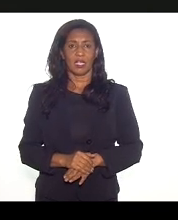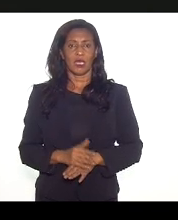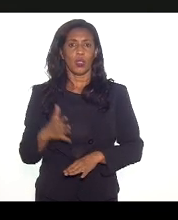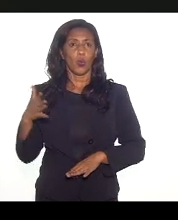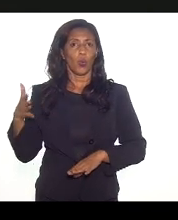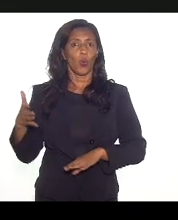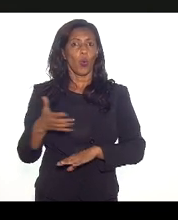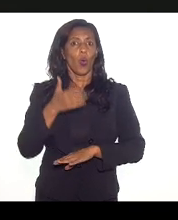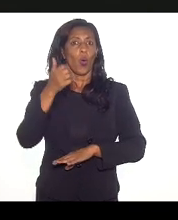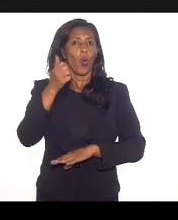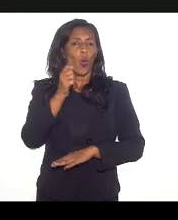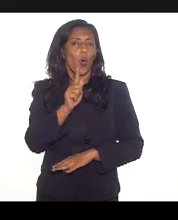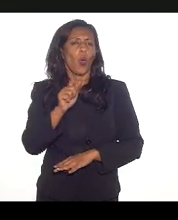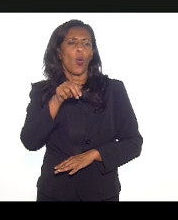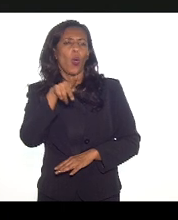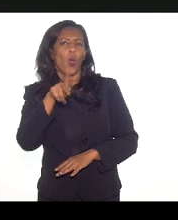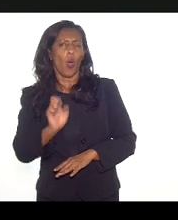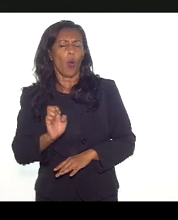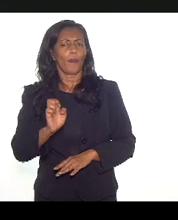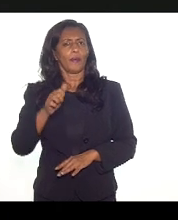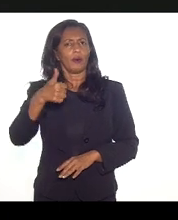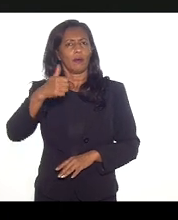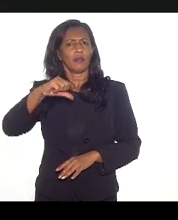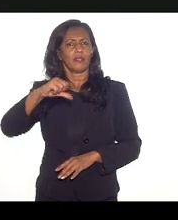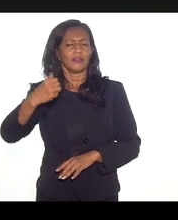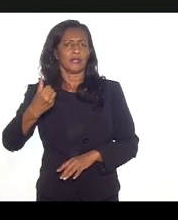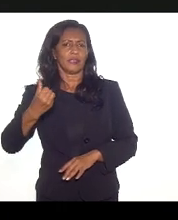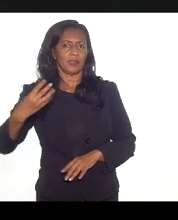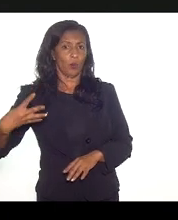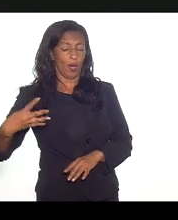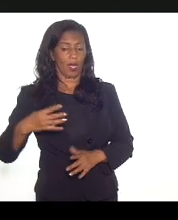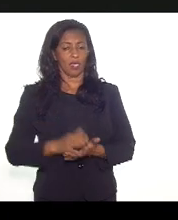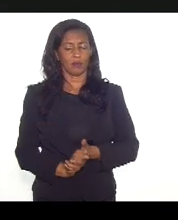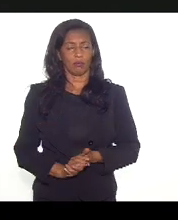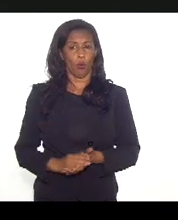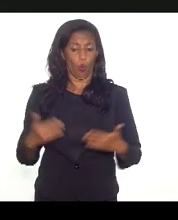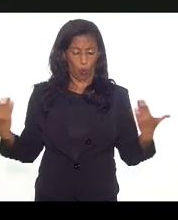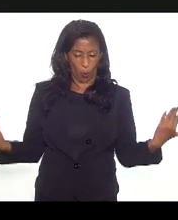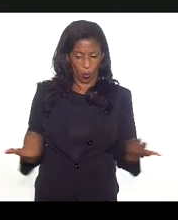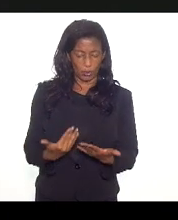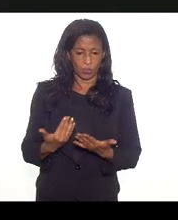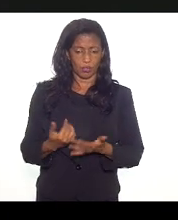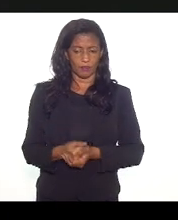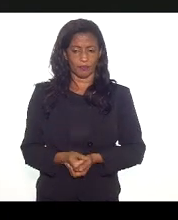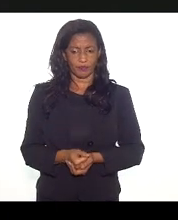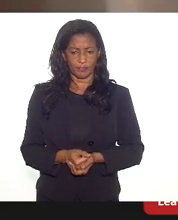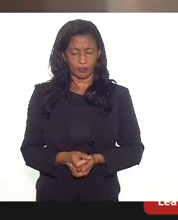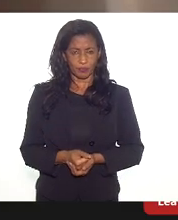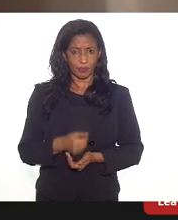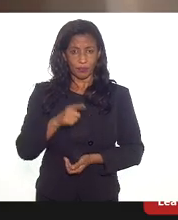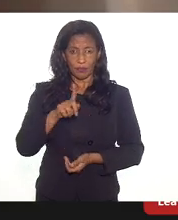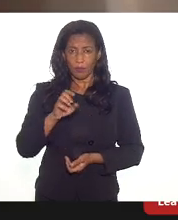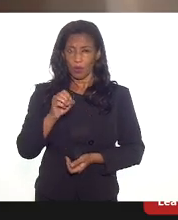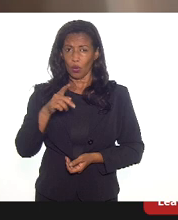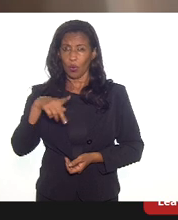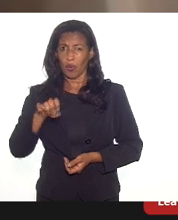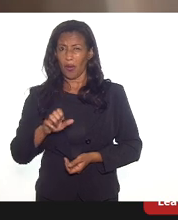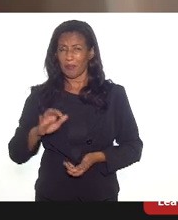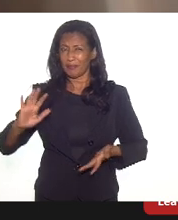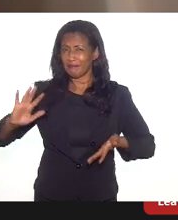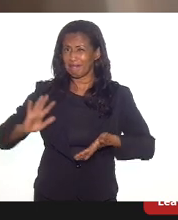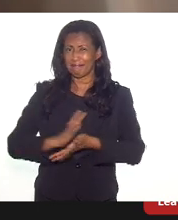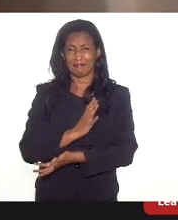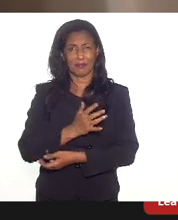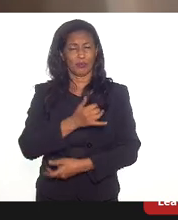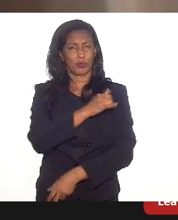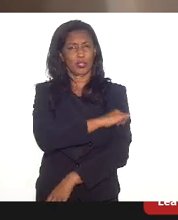1964, é importante dizer isso, hoje talvez mais do que nunca, é que o golpe de 1964 foi uma desgraça para Rio de